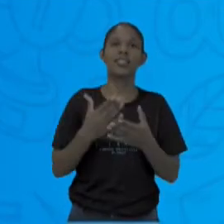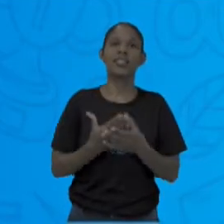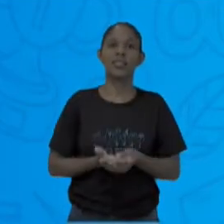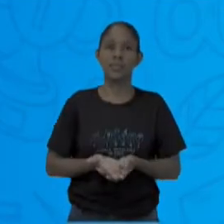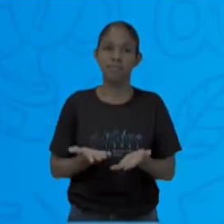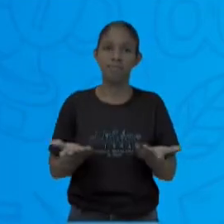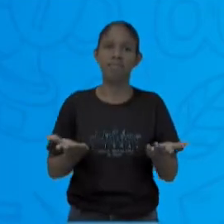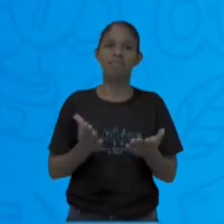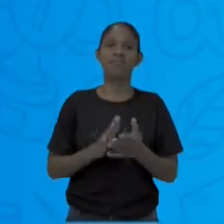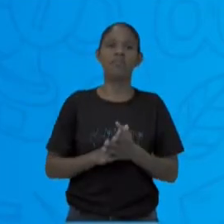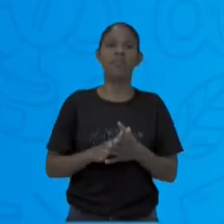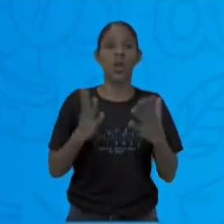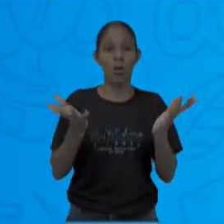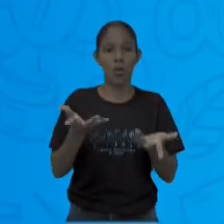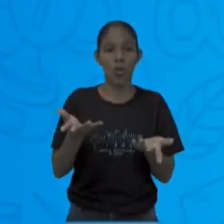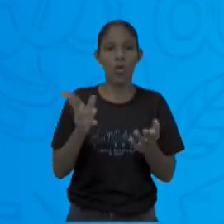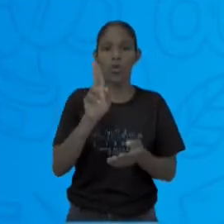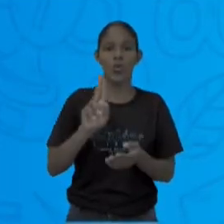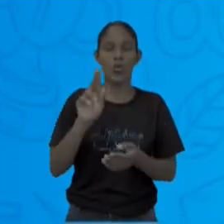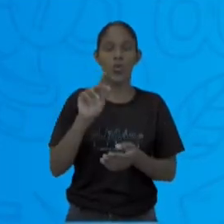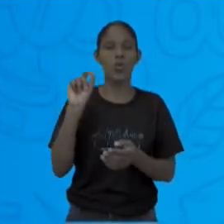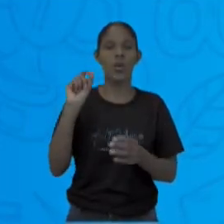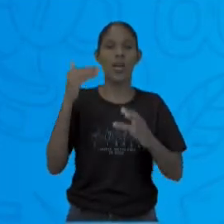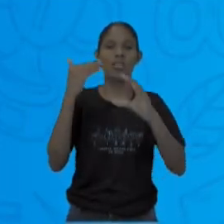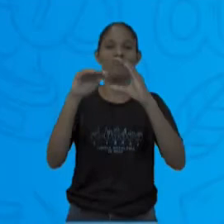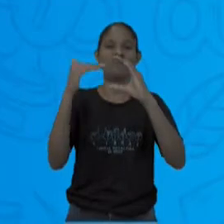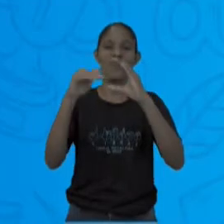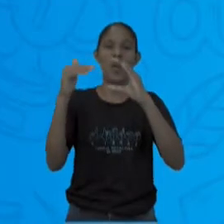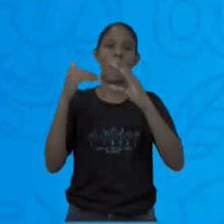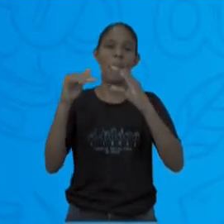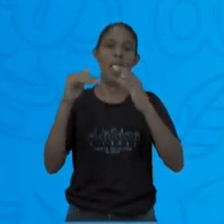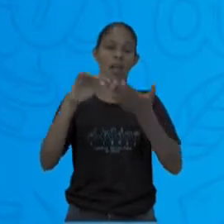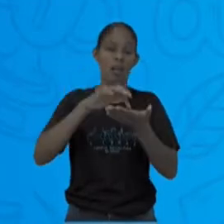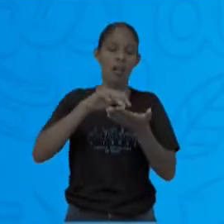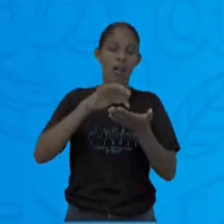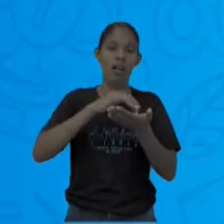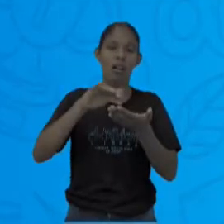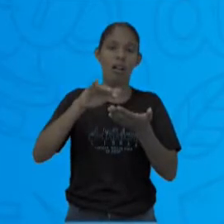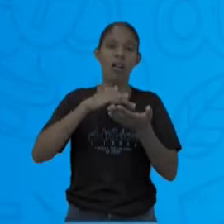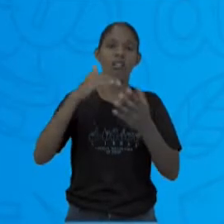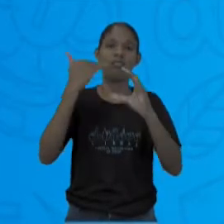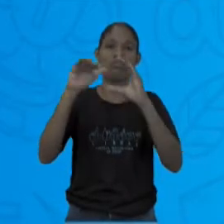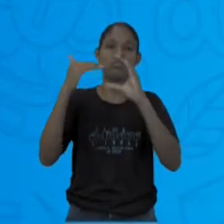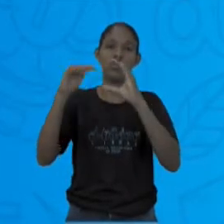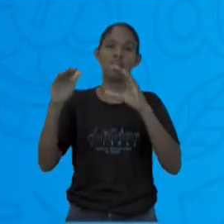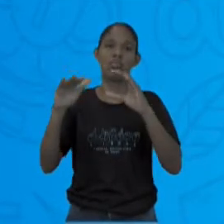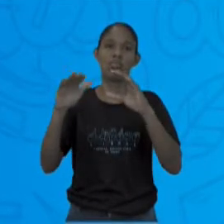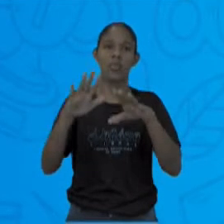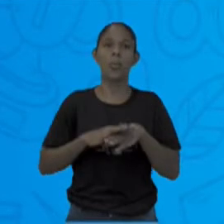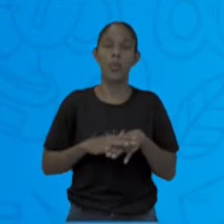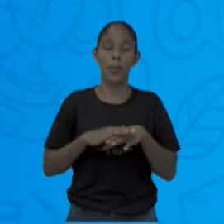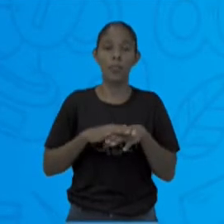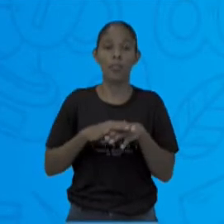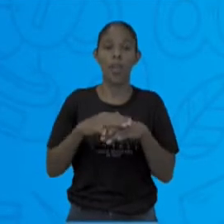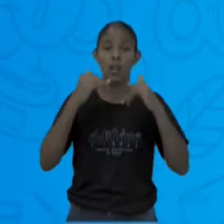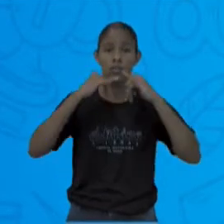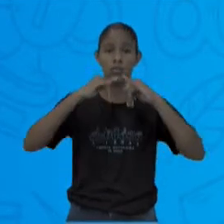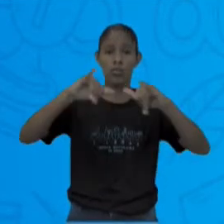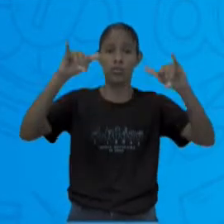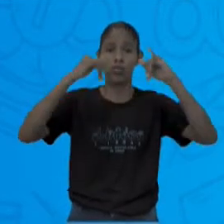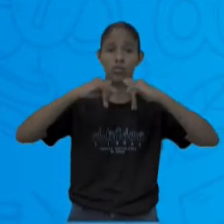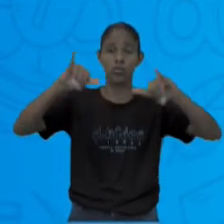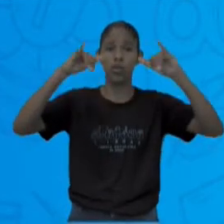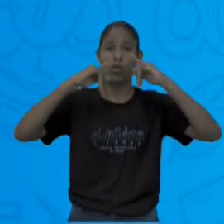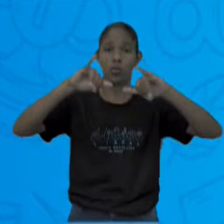-mail, as mensagens, todas mandadas pelo celular. Aumento de volume de informações que podem ser